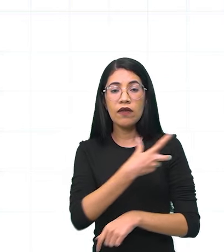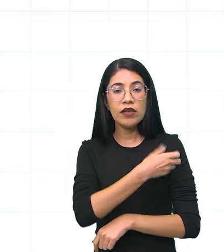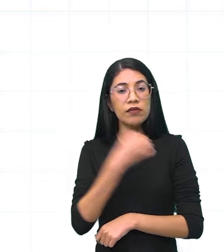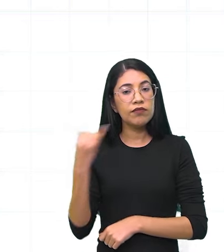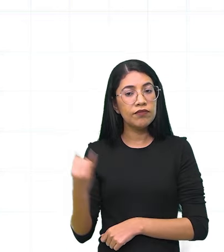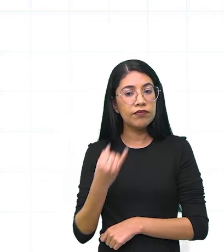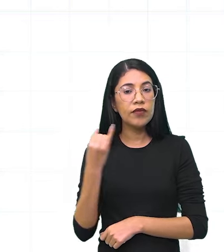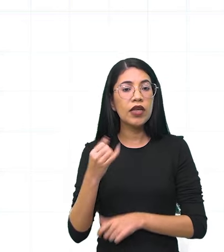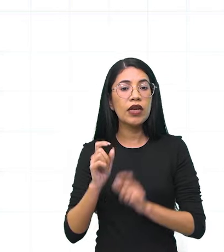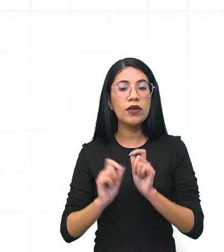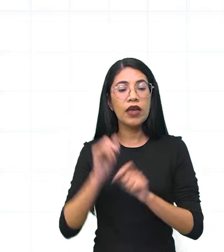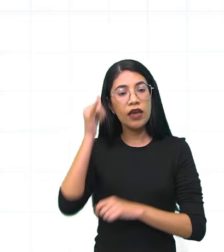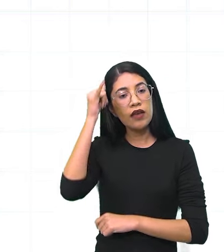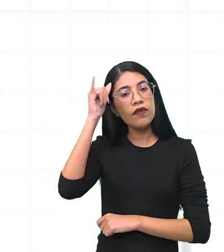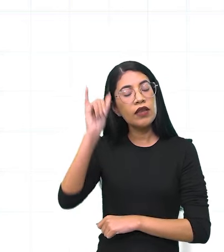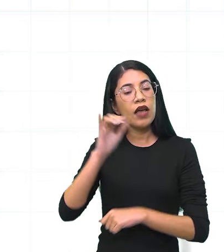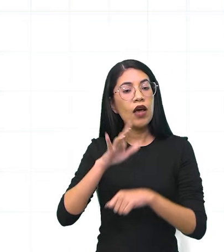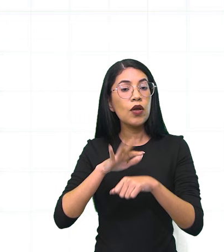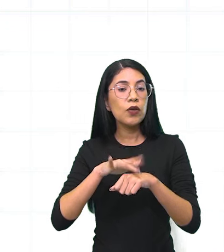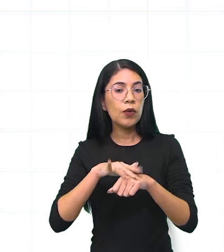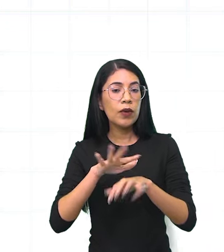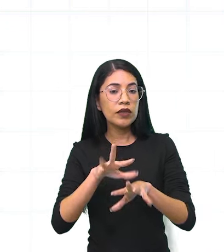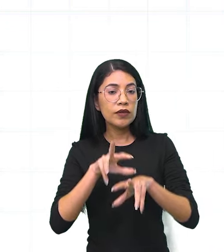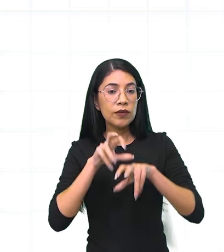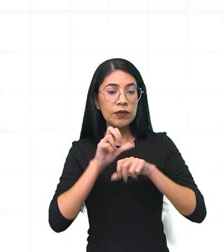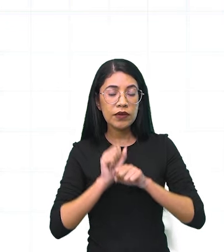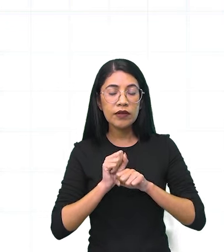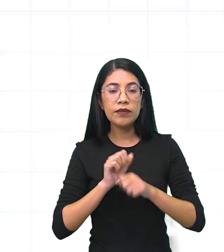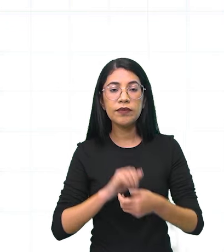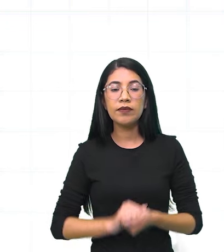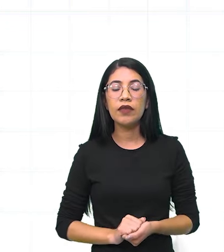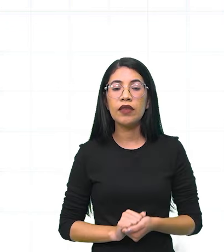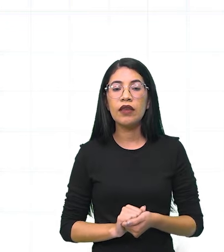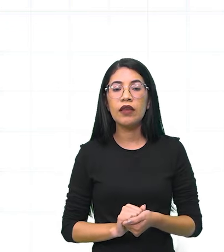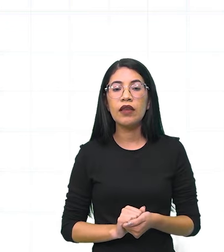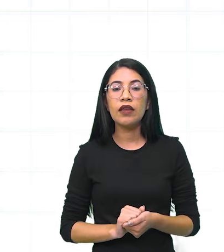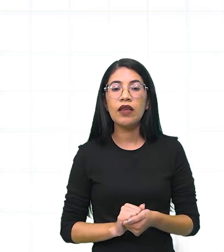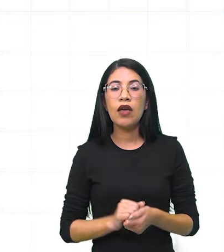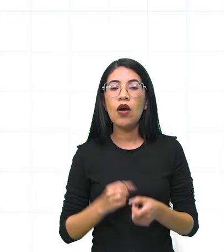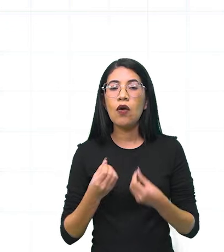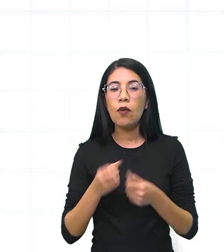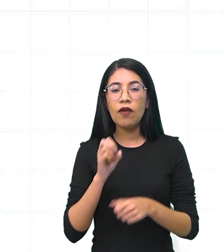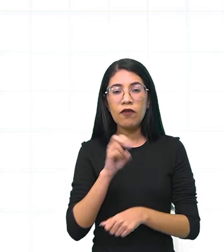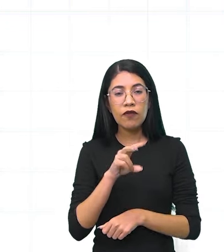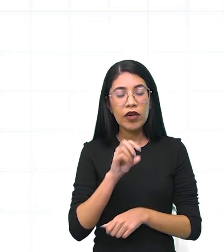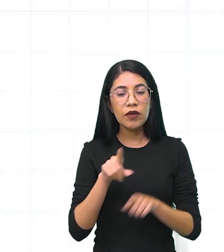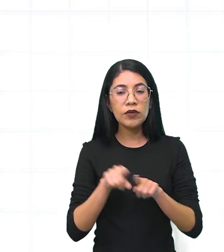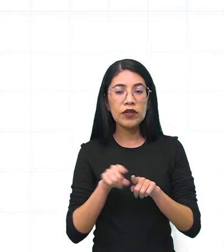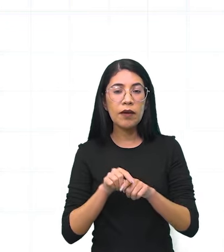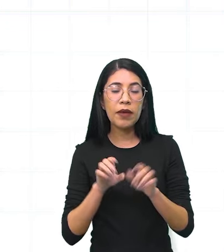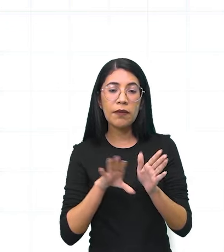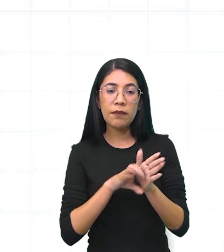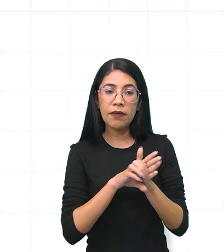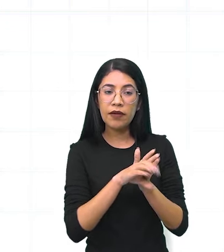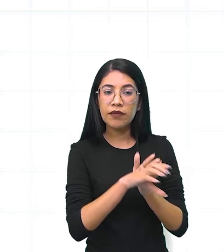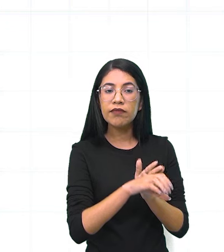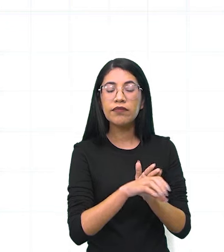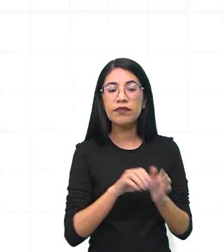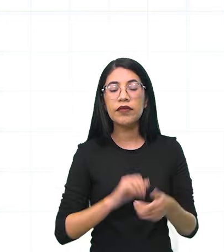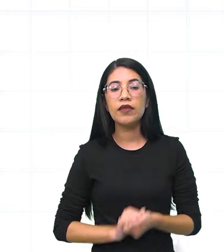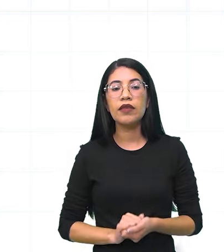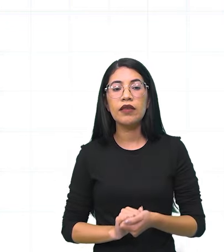para prevenir doenças perigosas causadas por vírus ou bactérias.